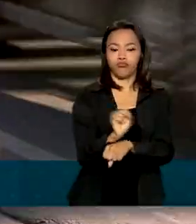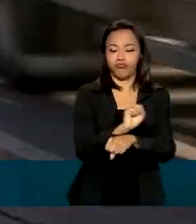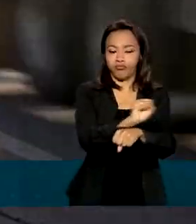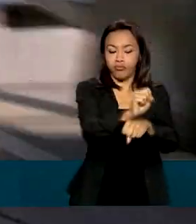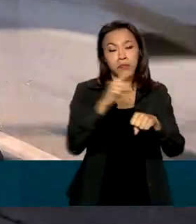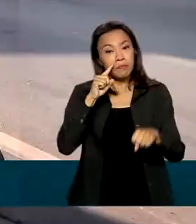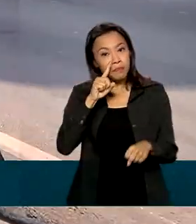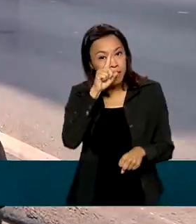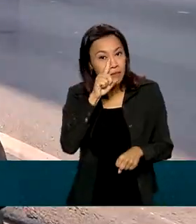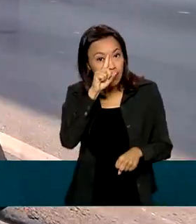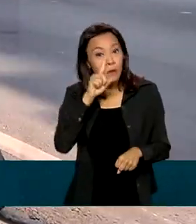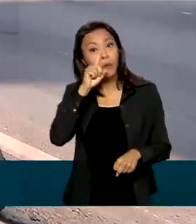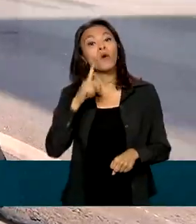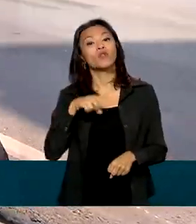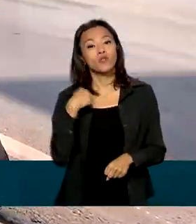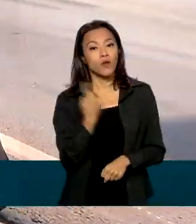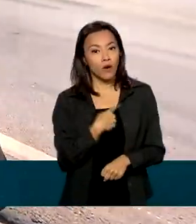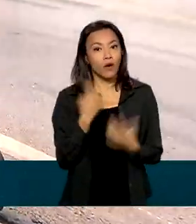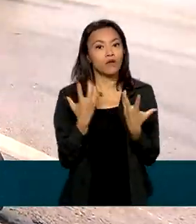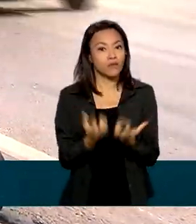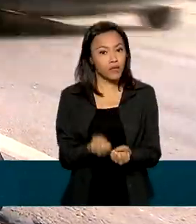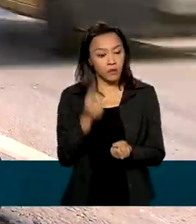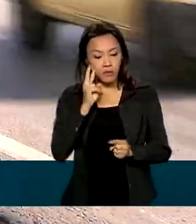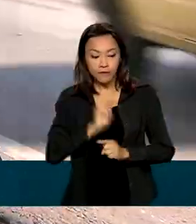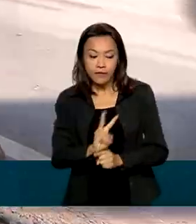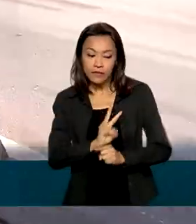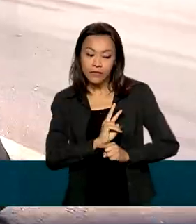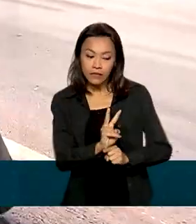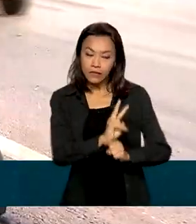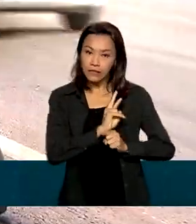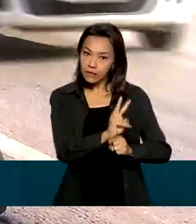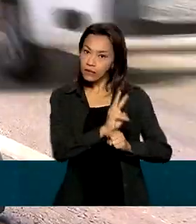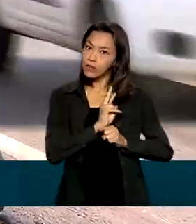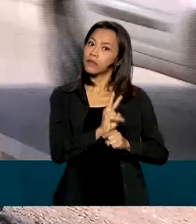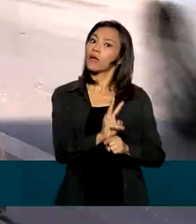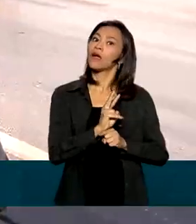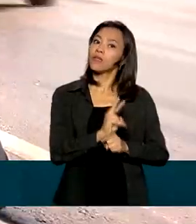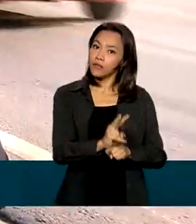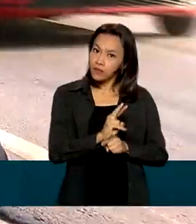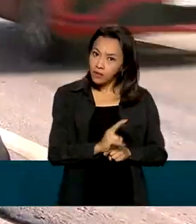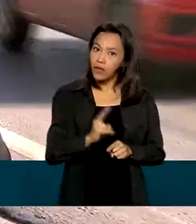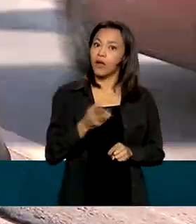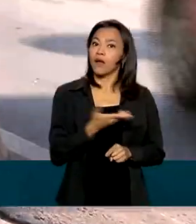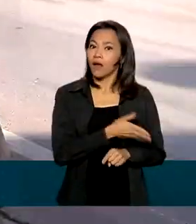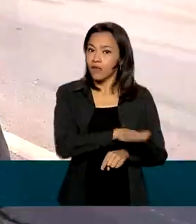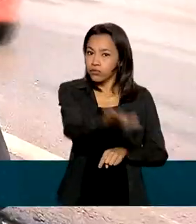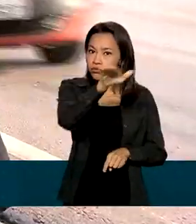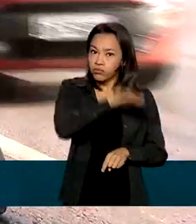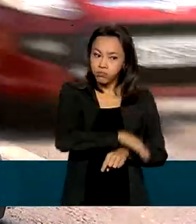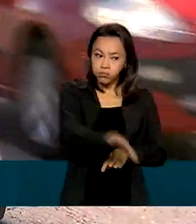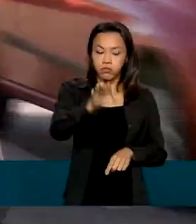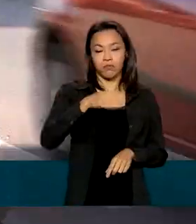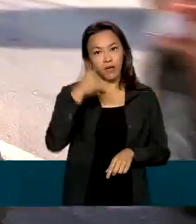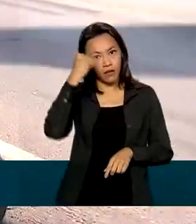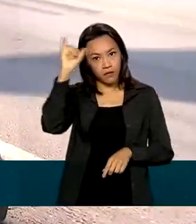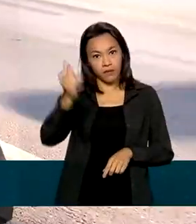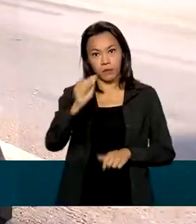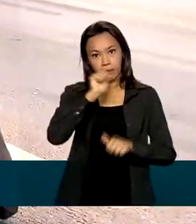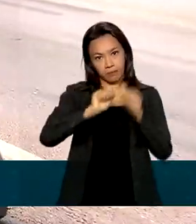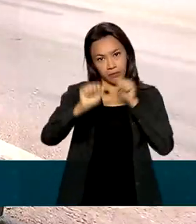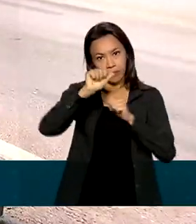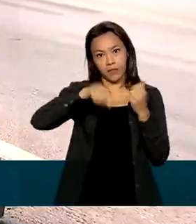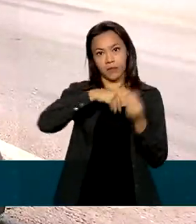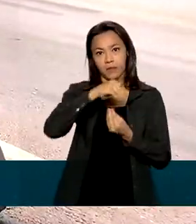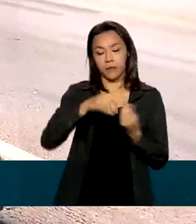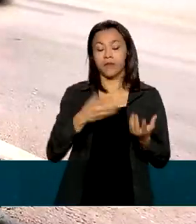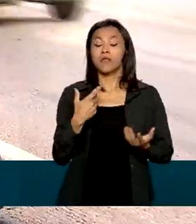essa. Nós estaremos fiscalizando intensamente a alcoolemia nas rodovias. Pedimos também para os condutores e